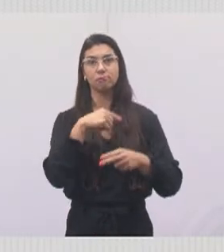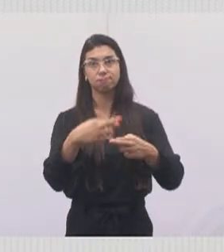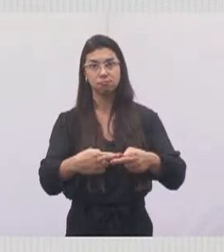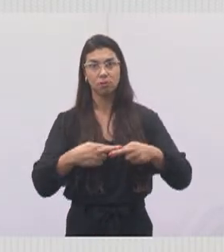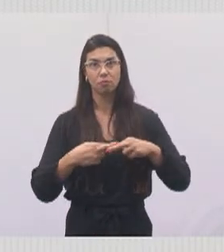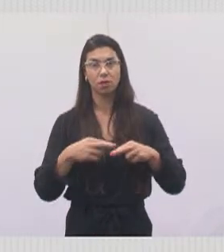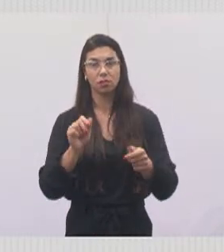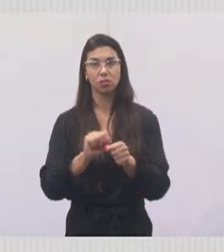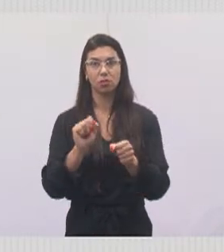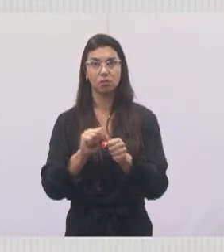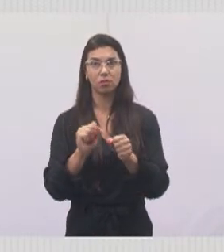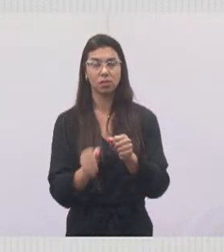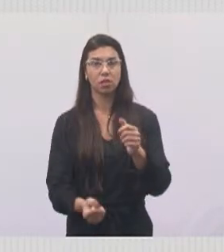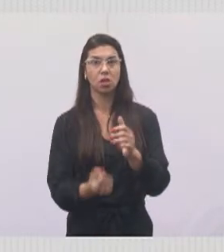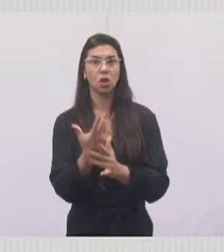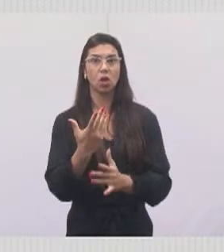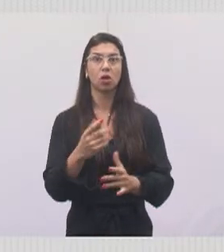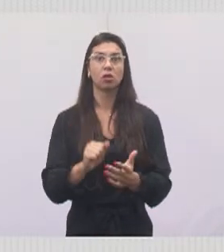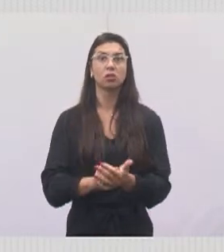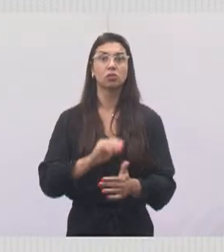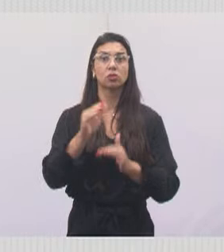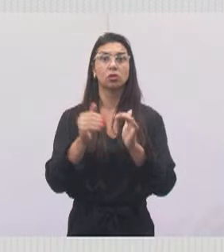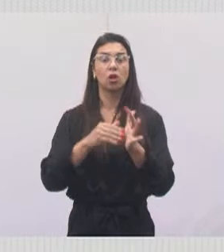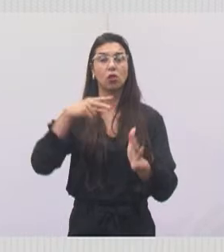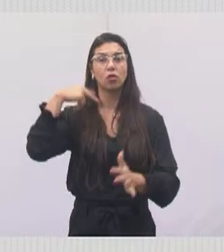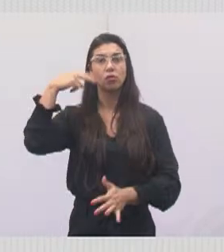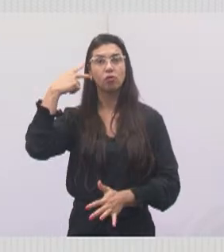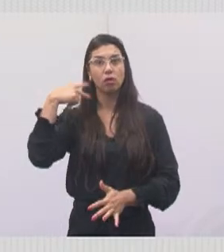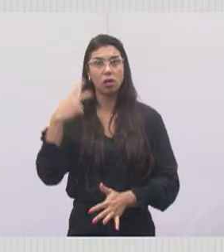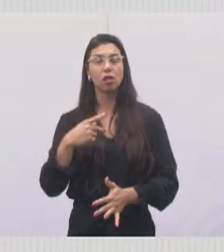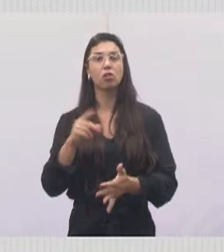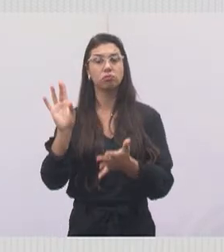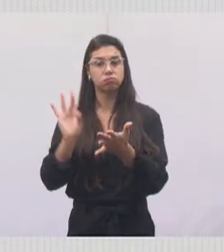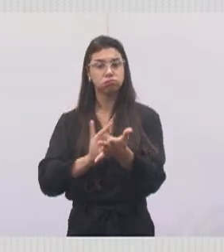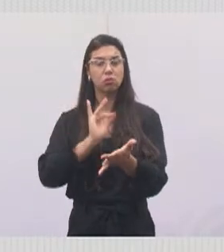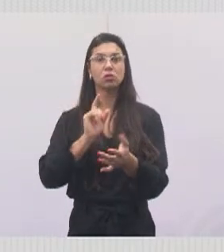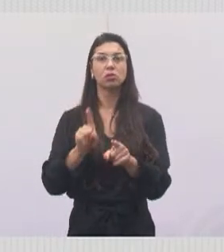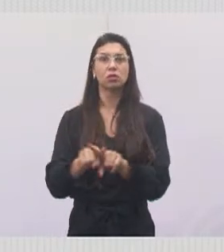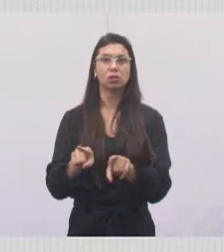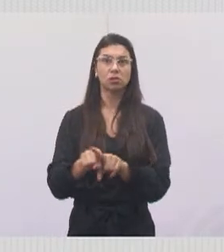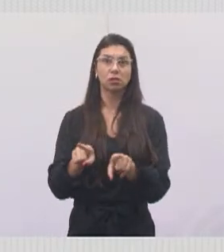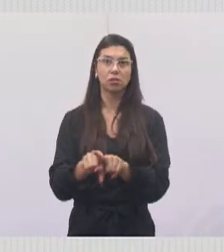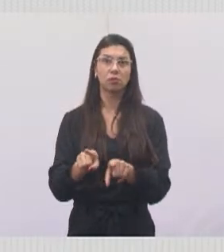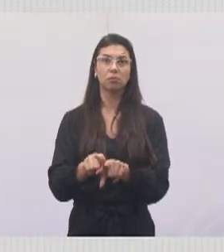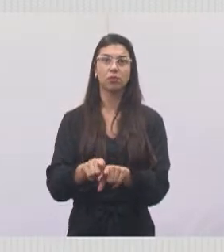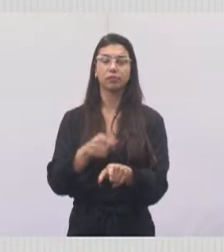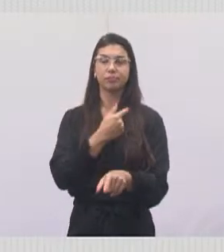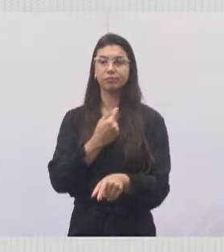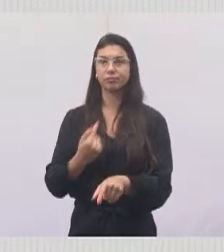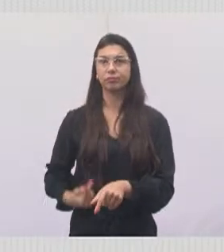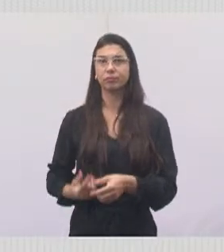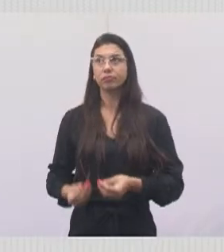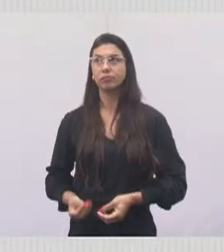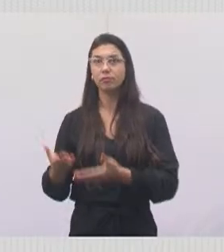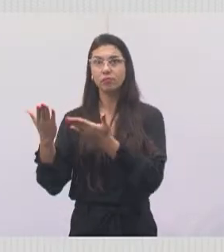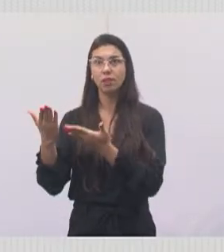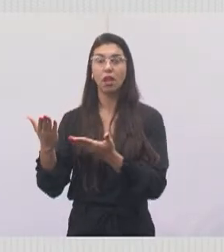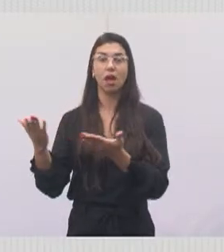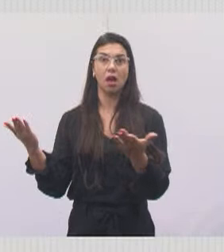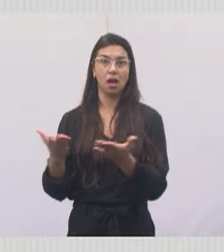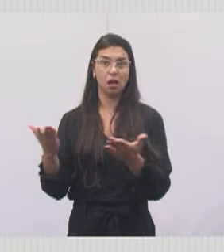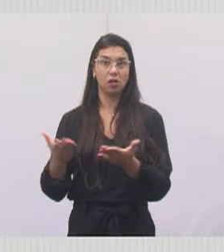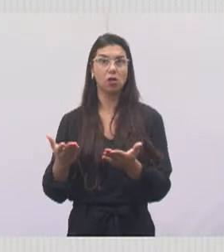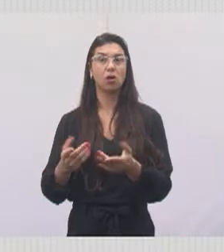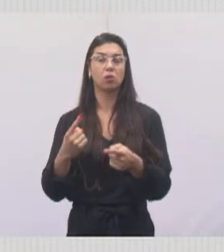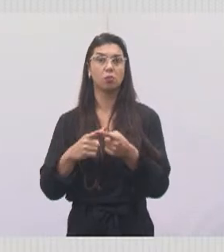todos os vereadores assinou esse requerimento direto para o governador, dizendo para ele da importância que é de trazer mais essa ferramenta aqui para